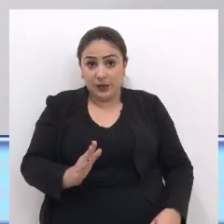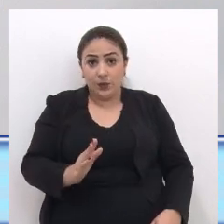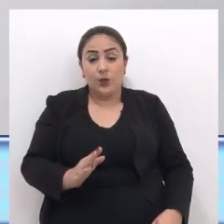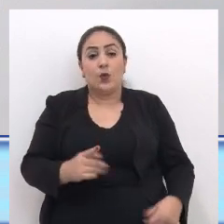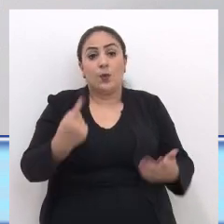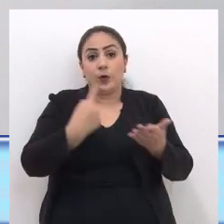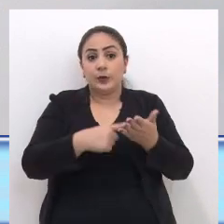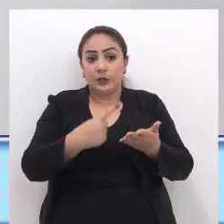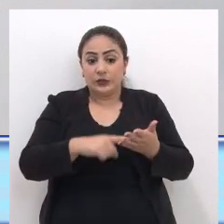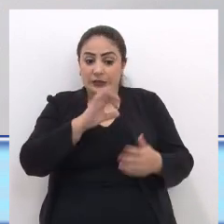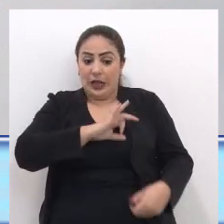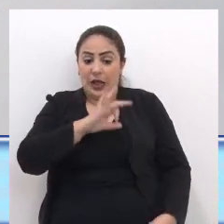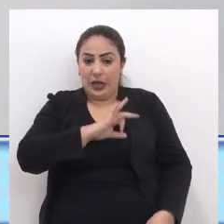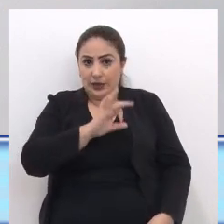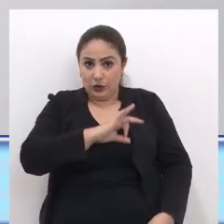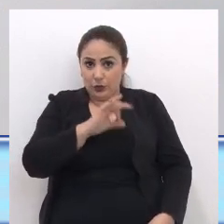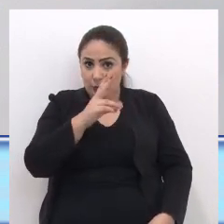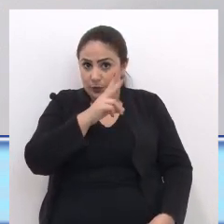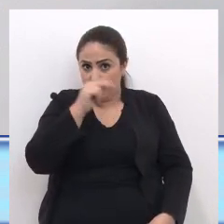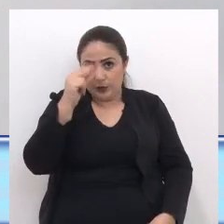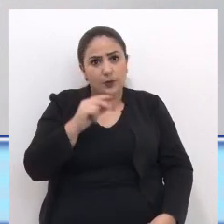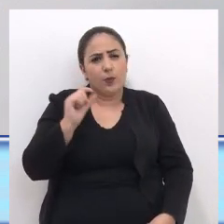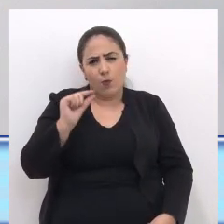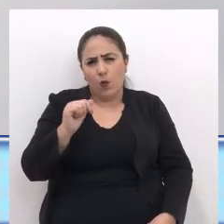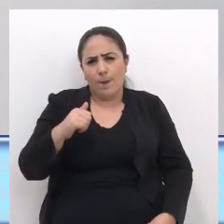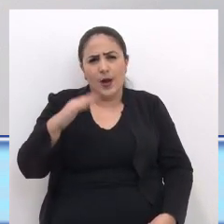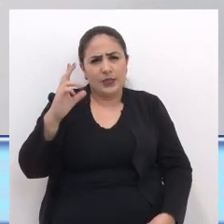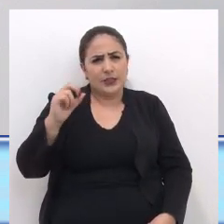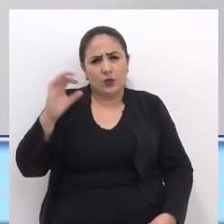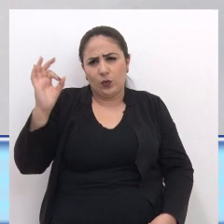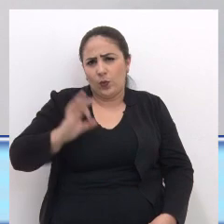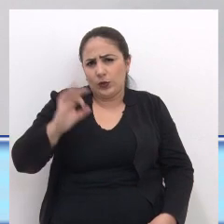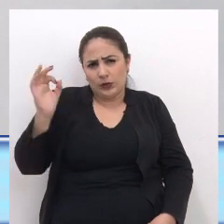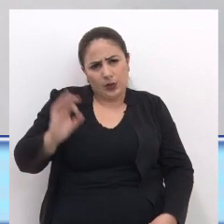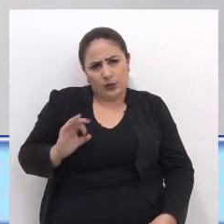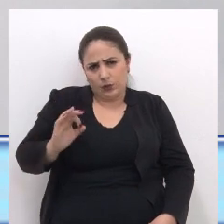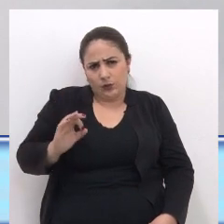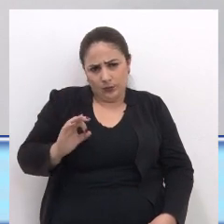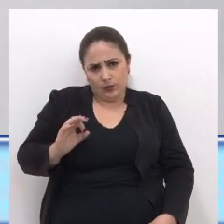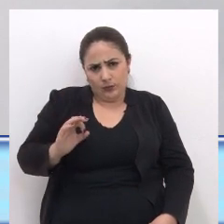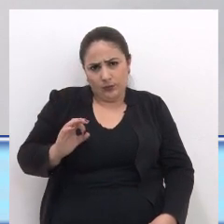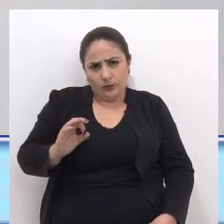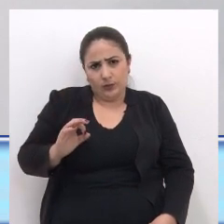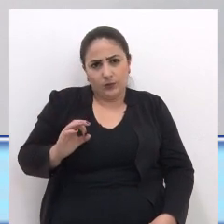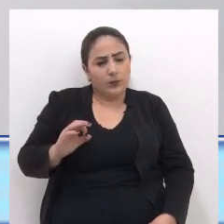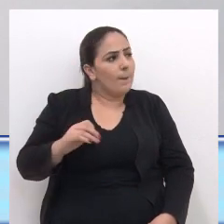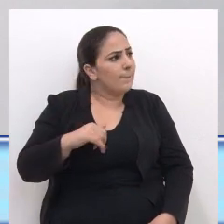O comprometimento Da folha do município Com o pessoal É pouco maior De 50% 50%